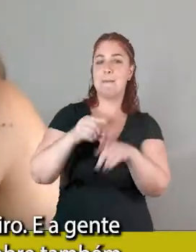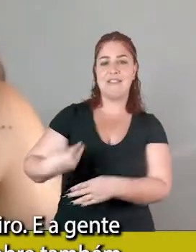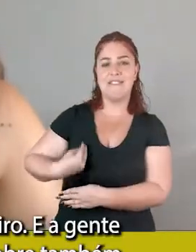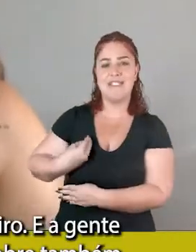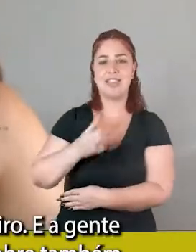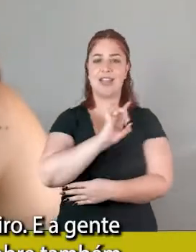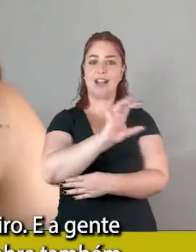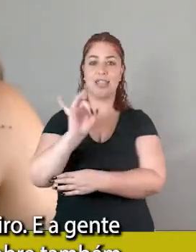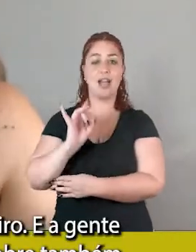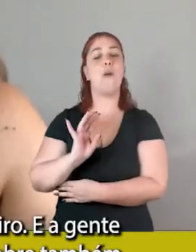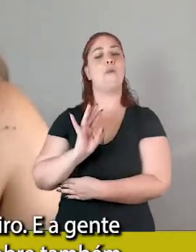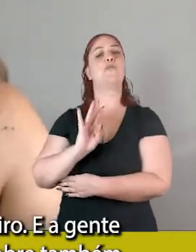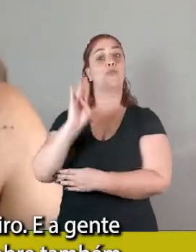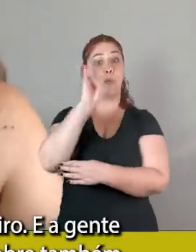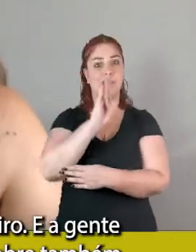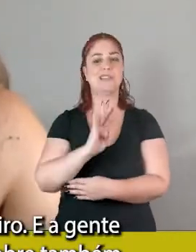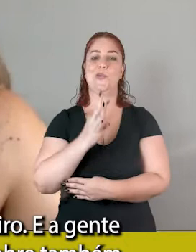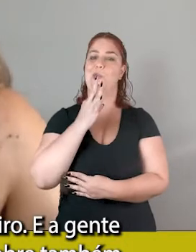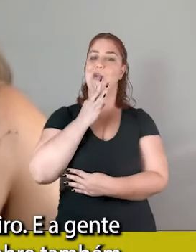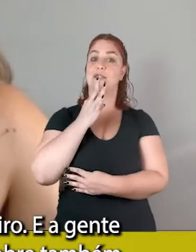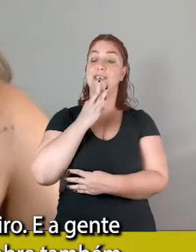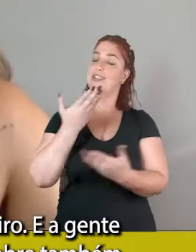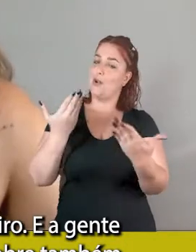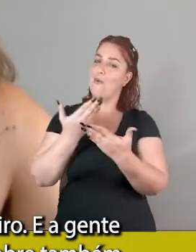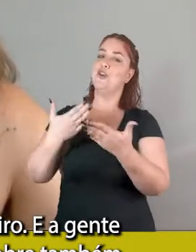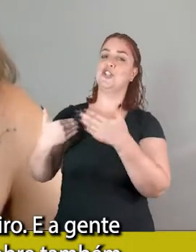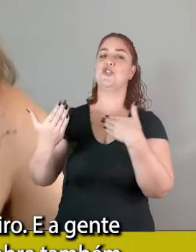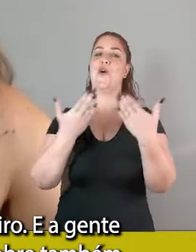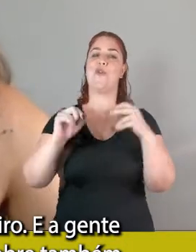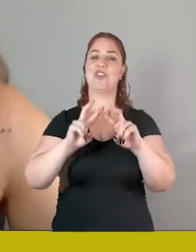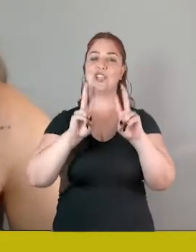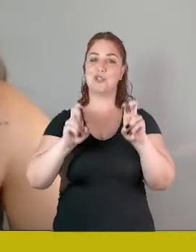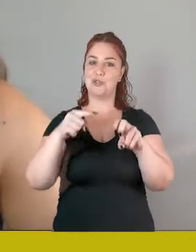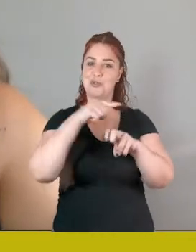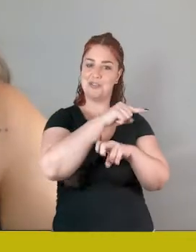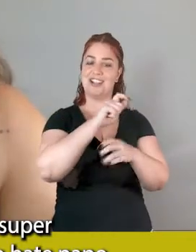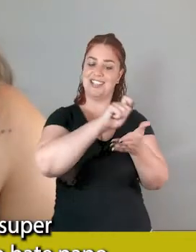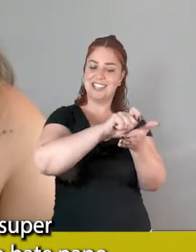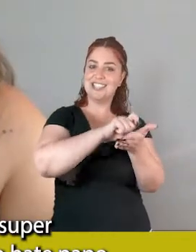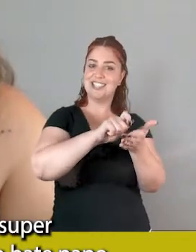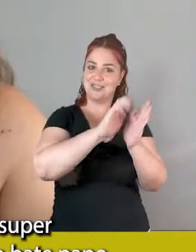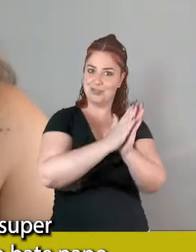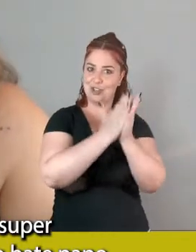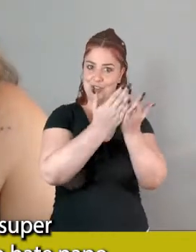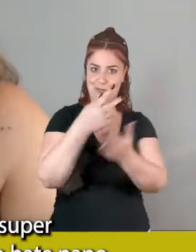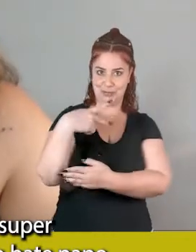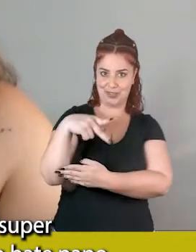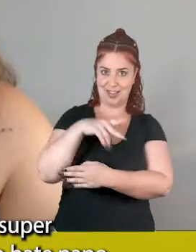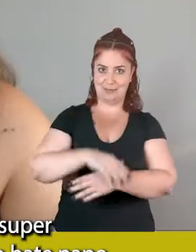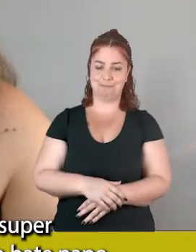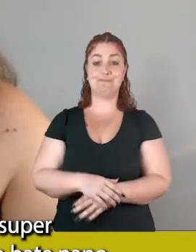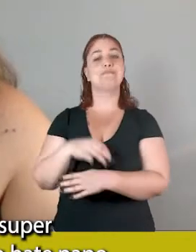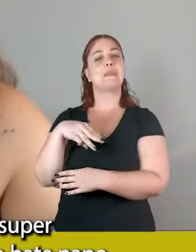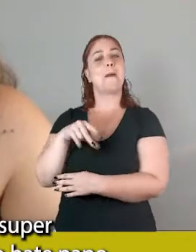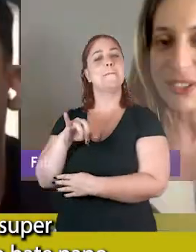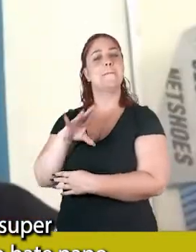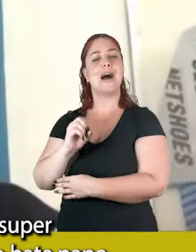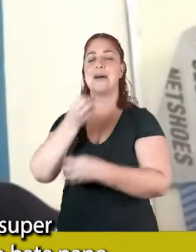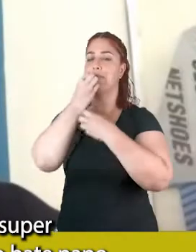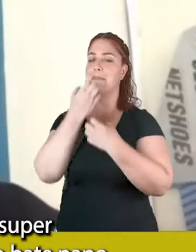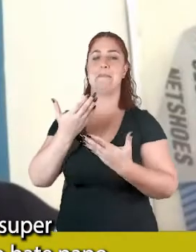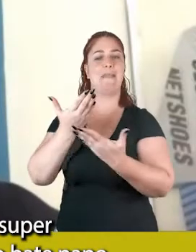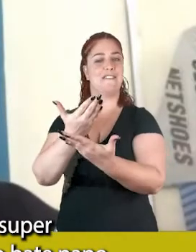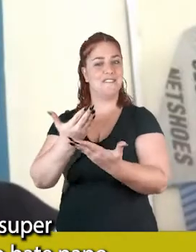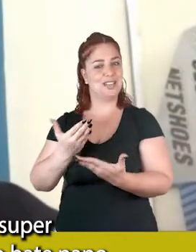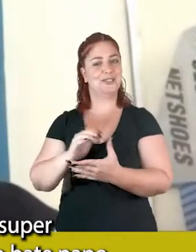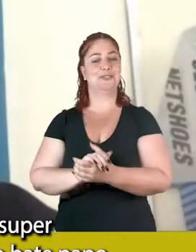de cada um, Brasil Tumbeiro, e a gente vai falar um pouquinho sobre também o livro dele. Mário, super bem-vindo